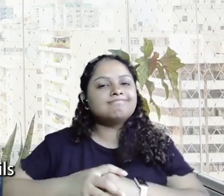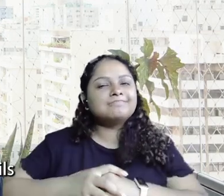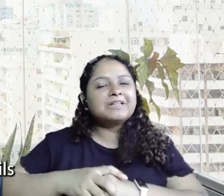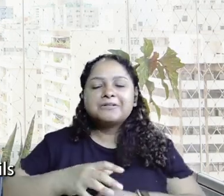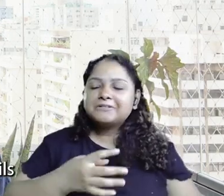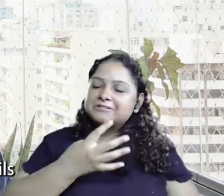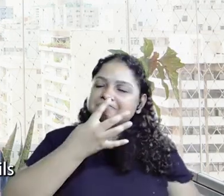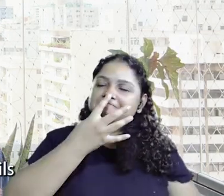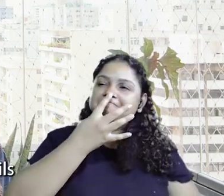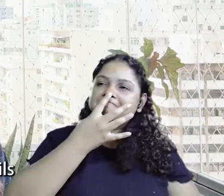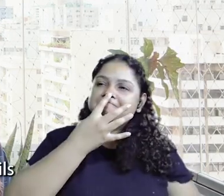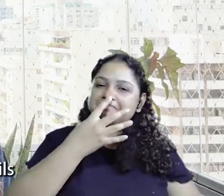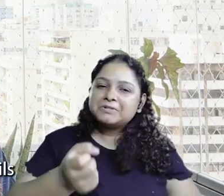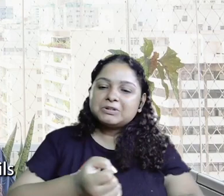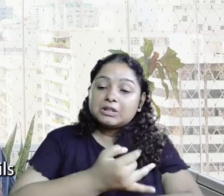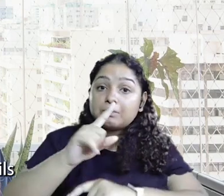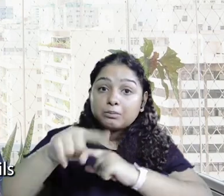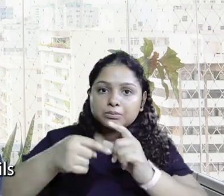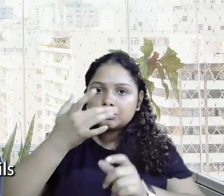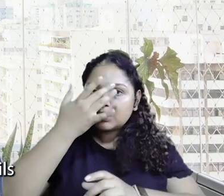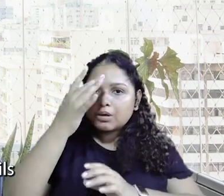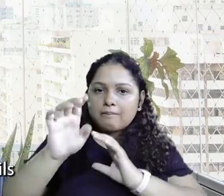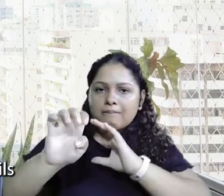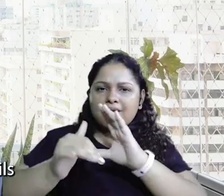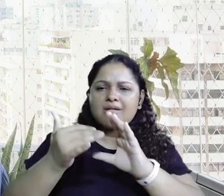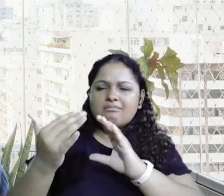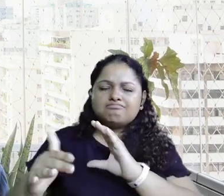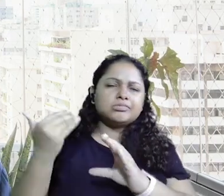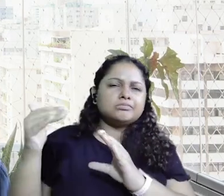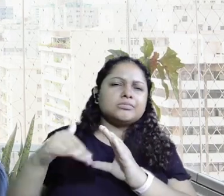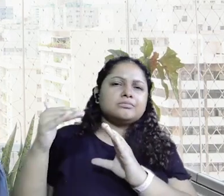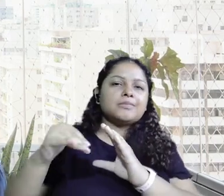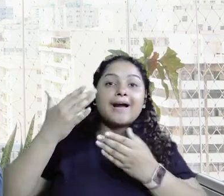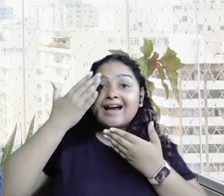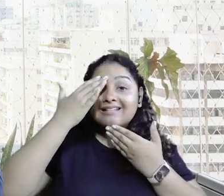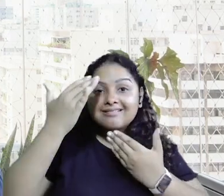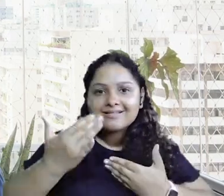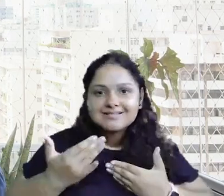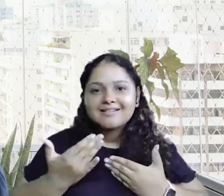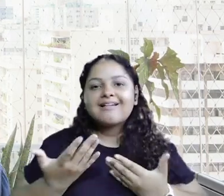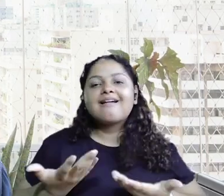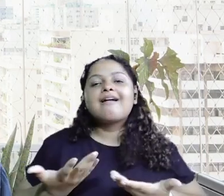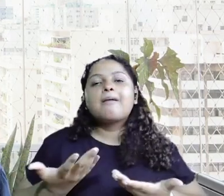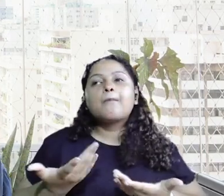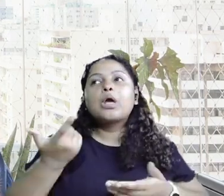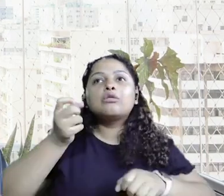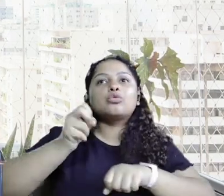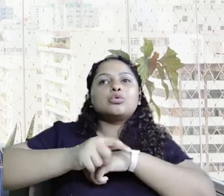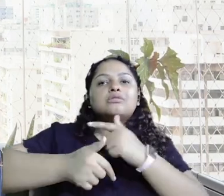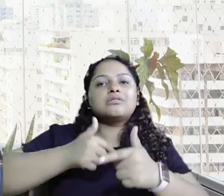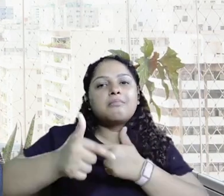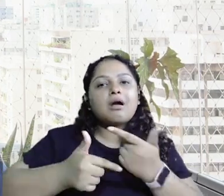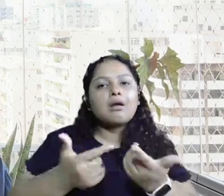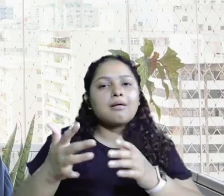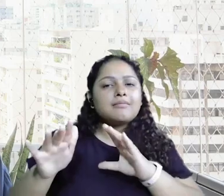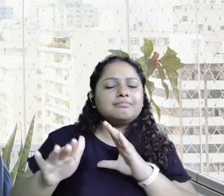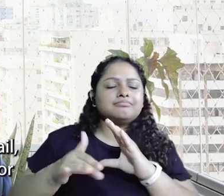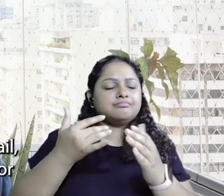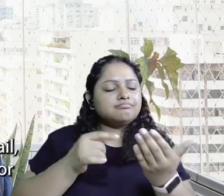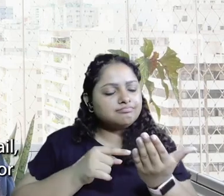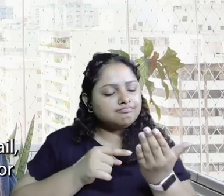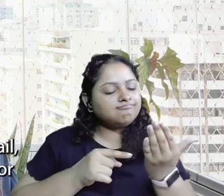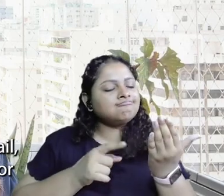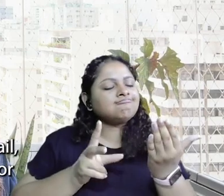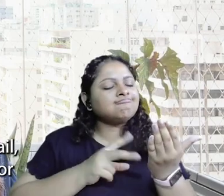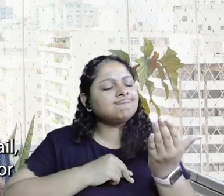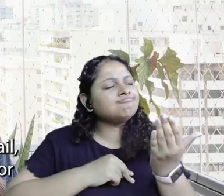que às vezes é emocionante receber aqueles e-mails depois da pessoa te agradecendo porque ela conseguiu um trabalho e às vezes